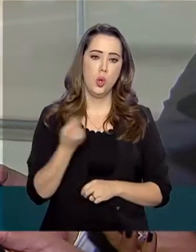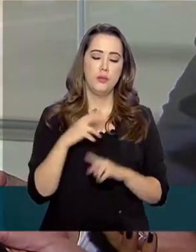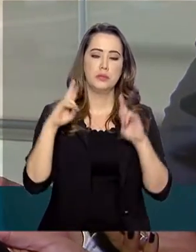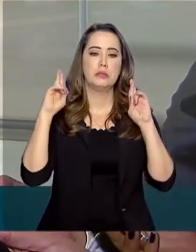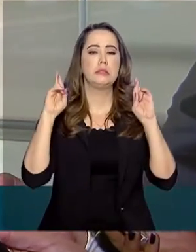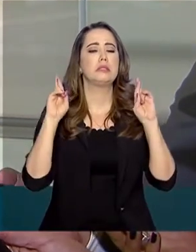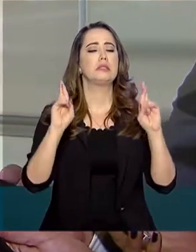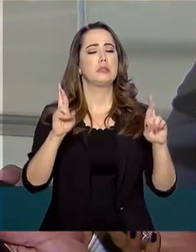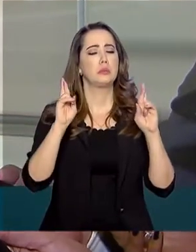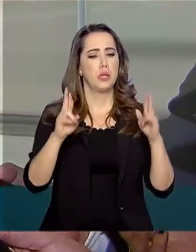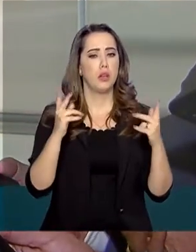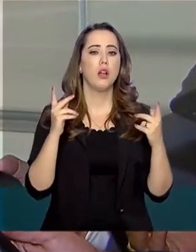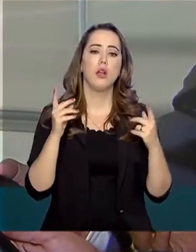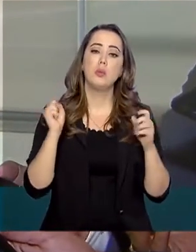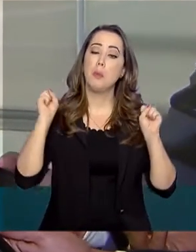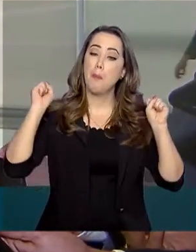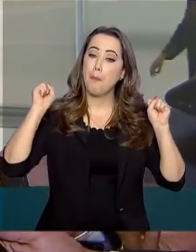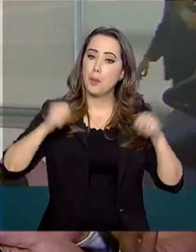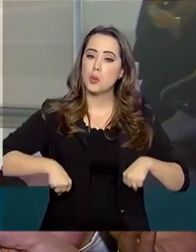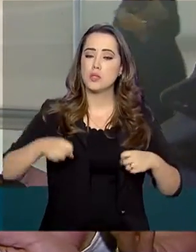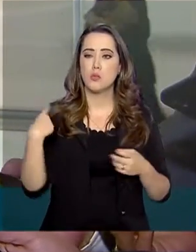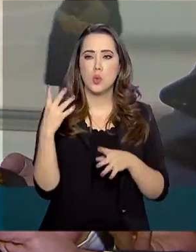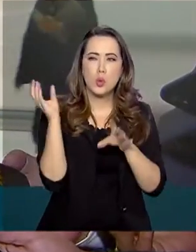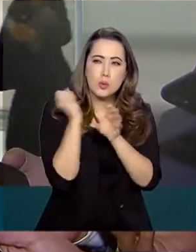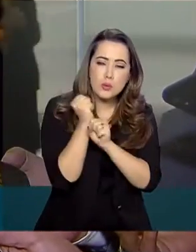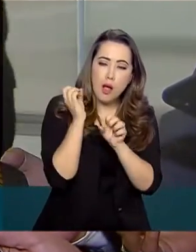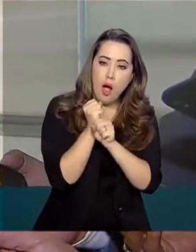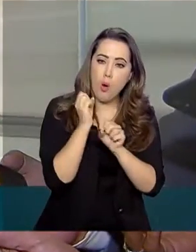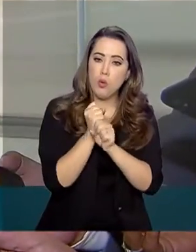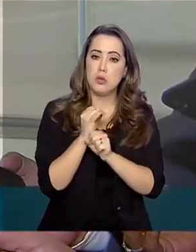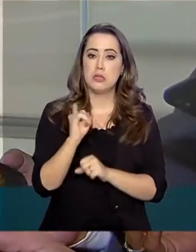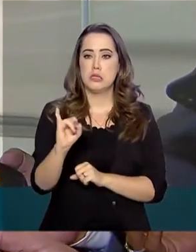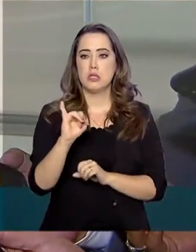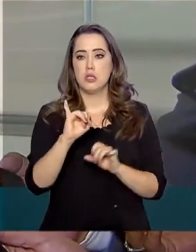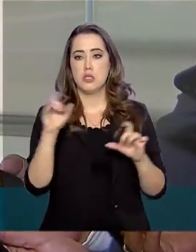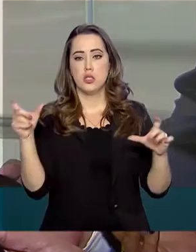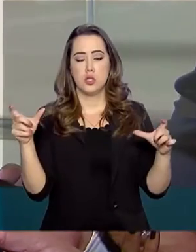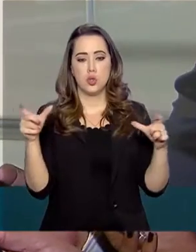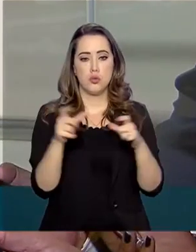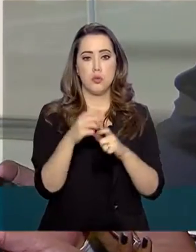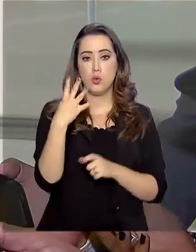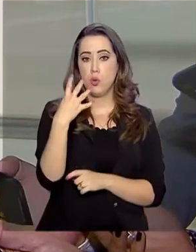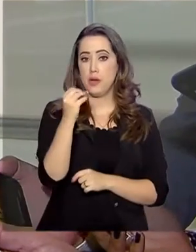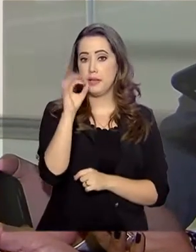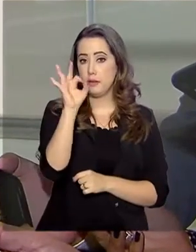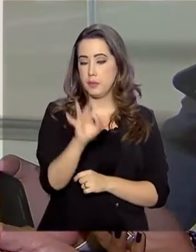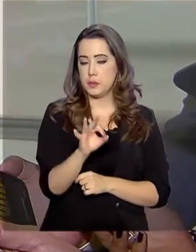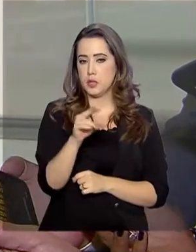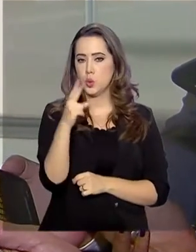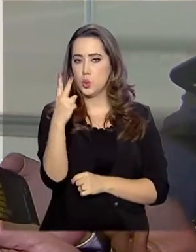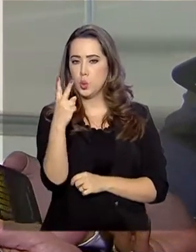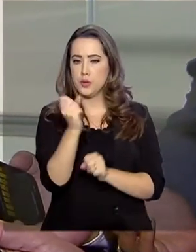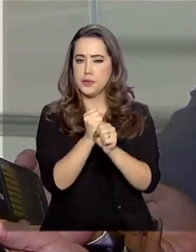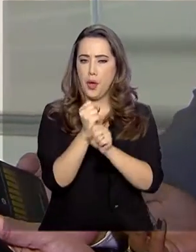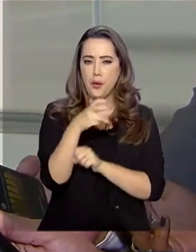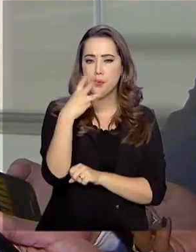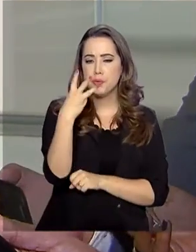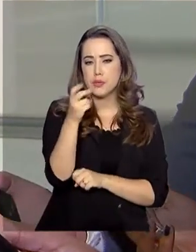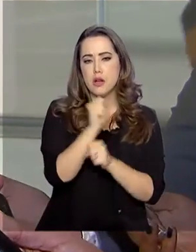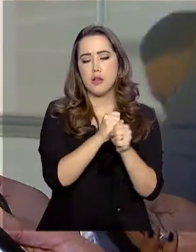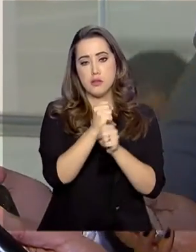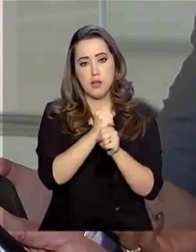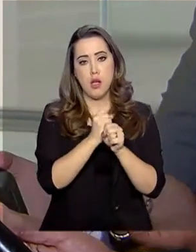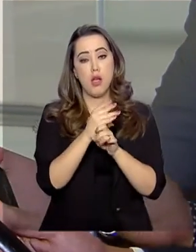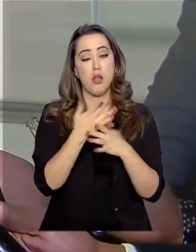que vai ser possível os nossos cálculos se caírem 40% em 2, 3 anos o custo não